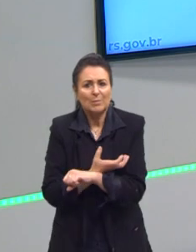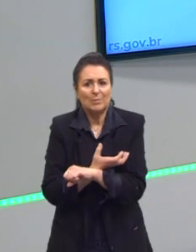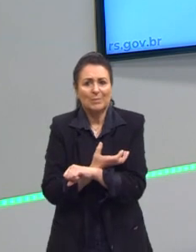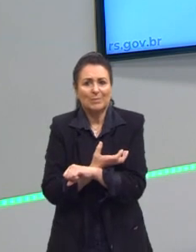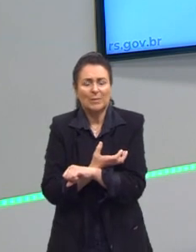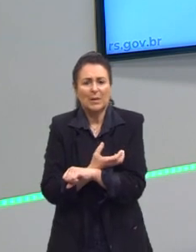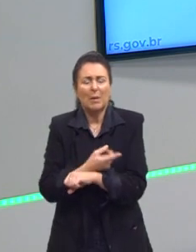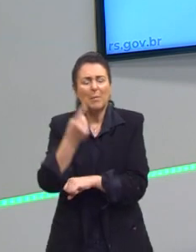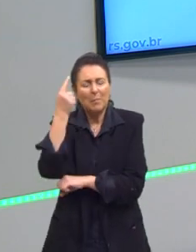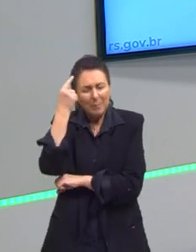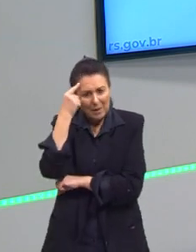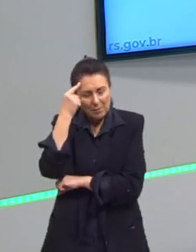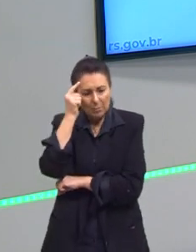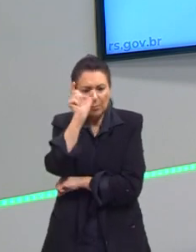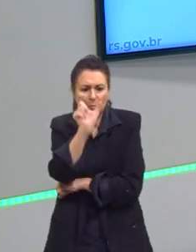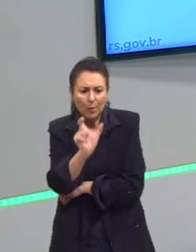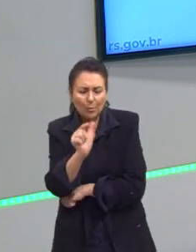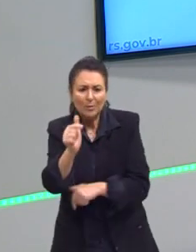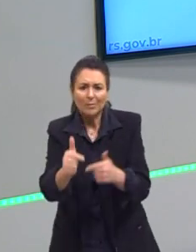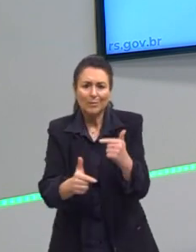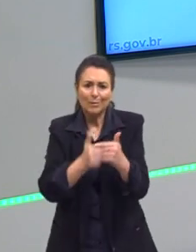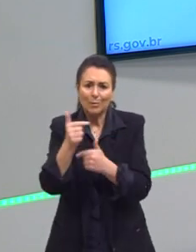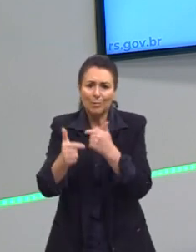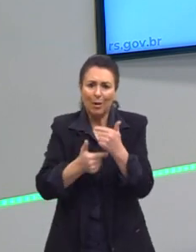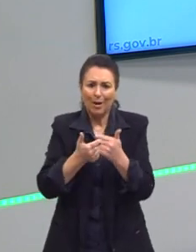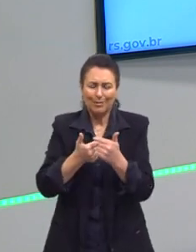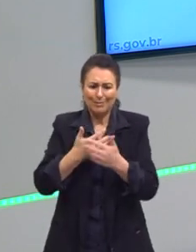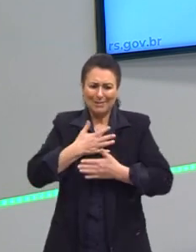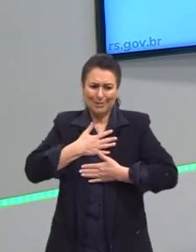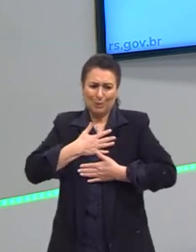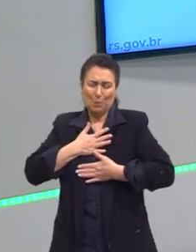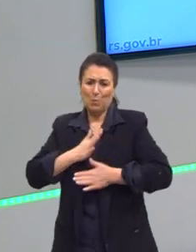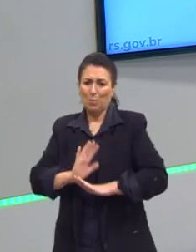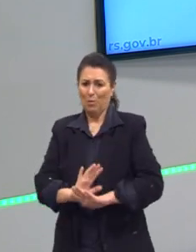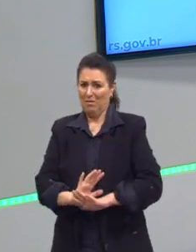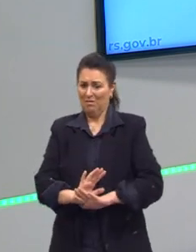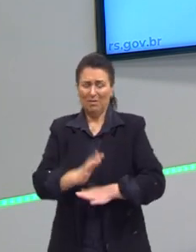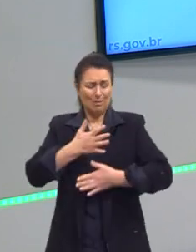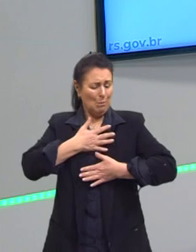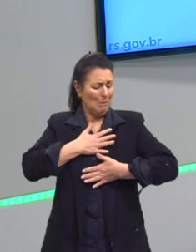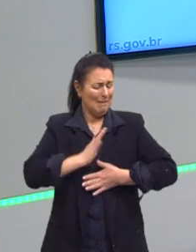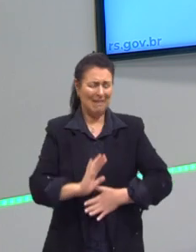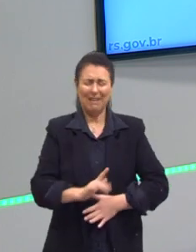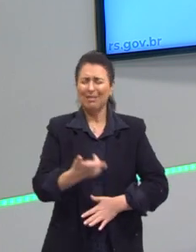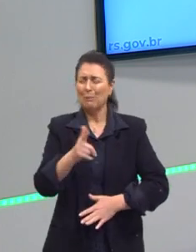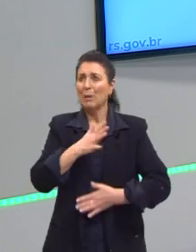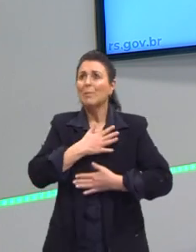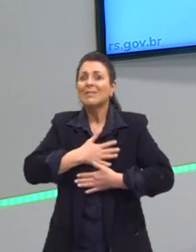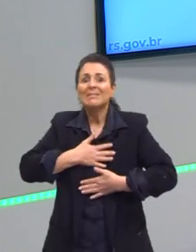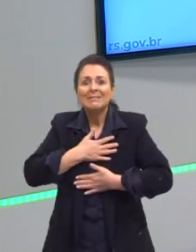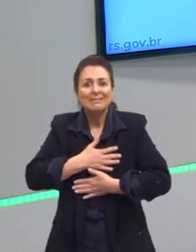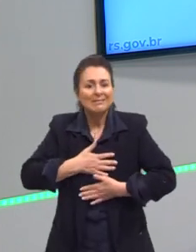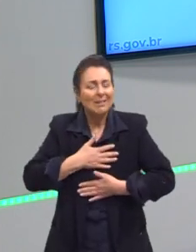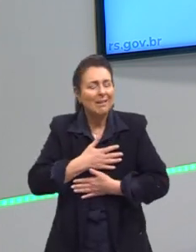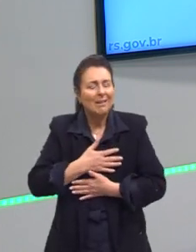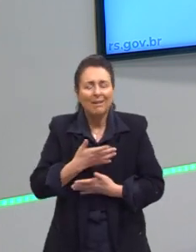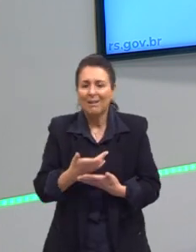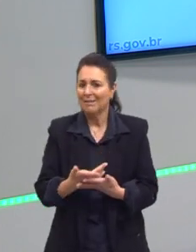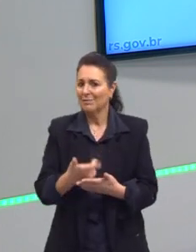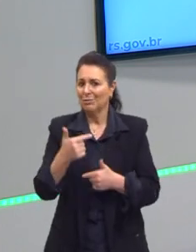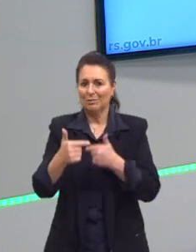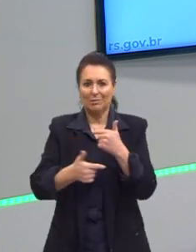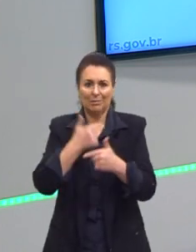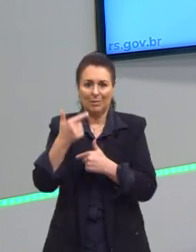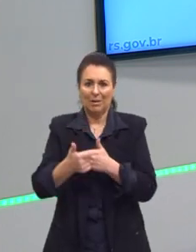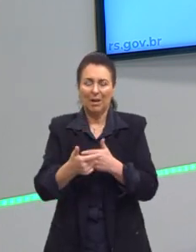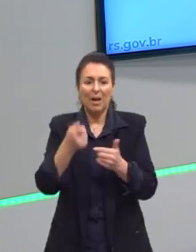se o sujeito trabalha contra a si, aquilo que não lhe dá prazer, ele está trabalhando contra ele mesmo. É uma